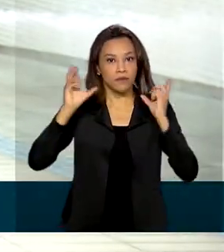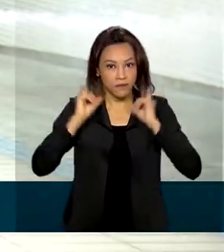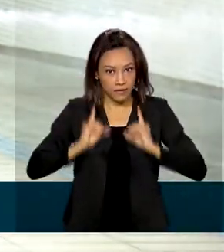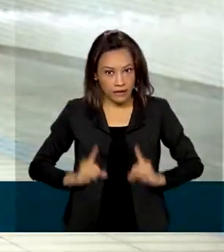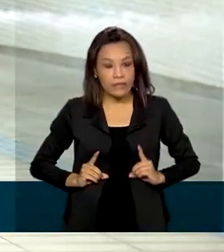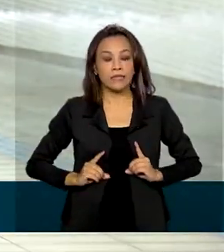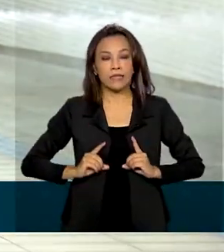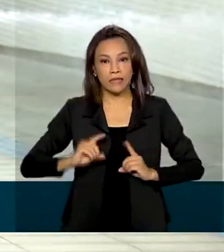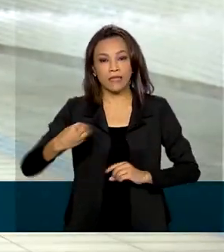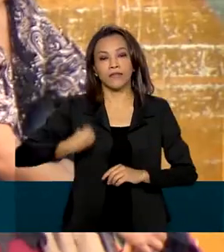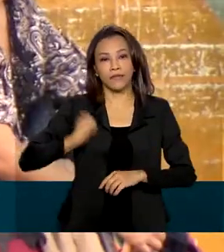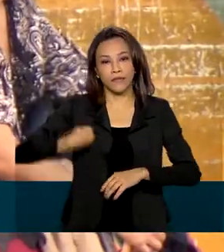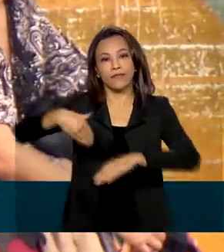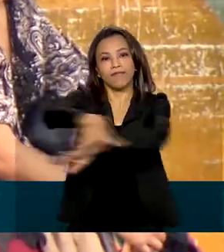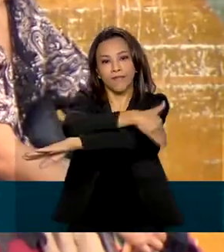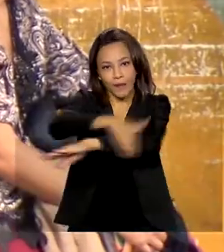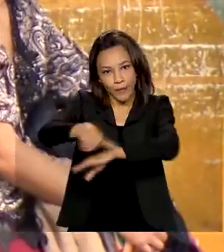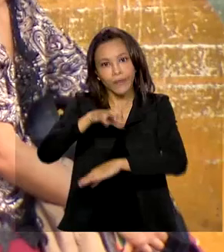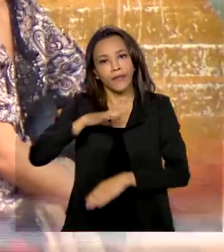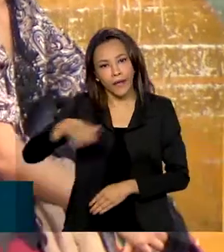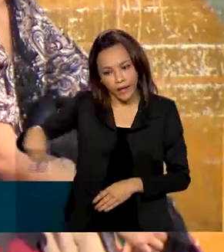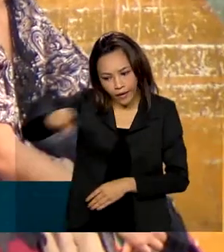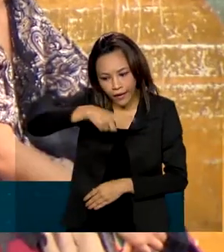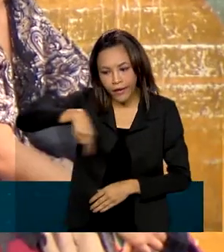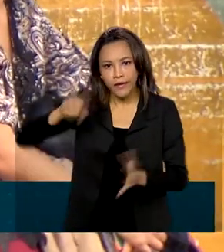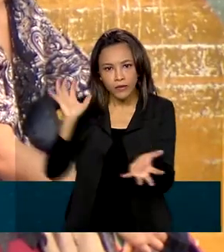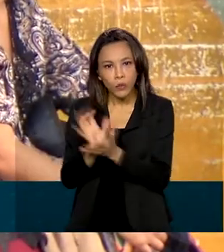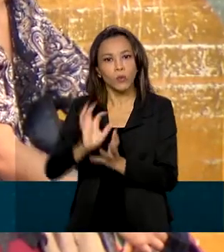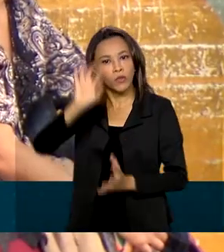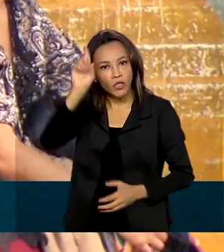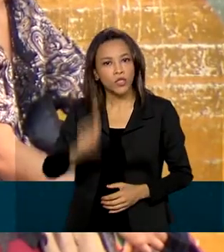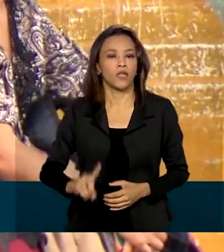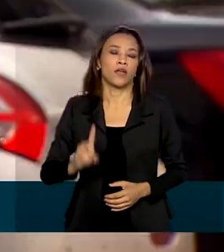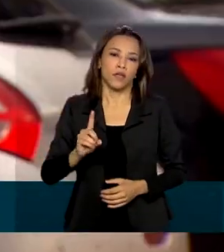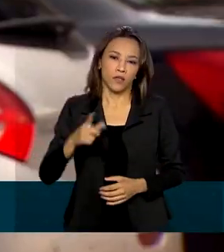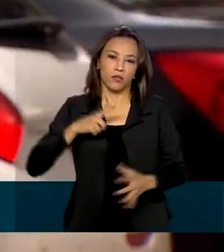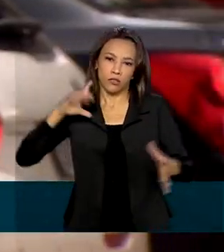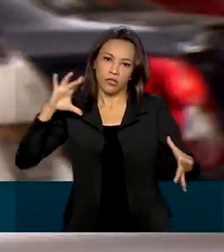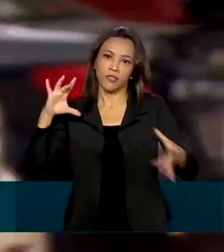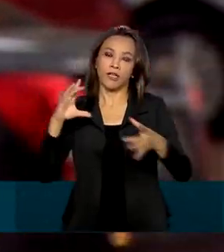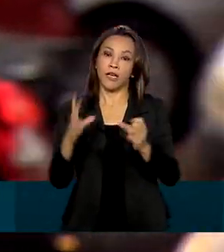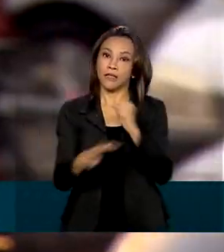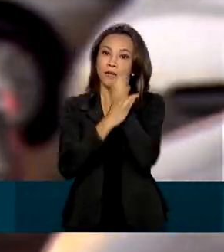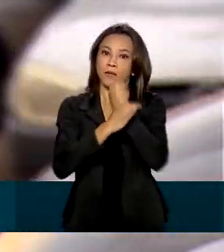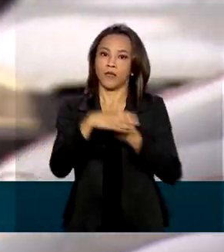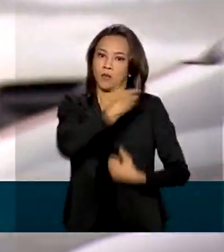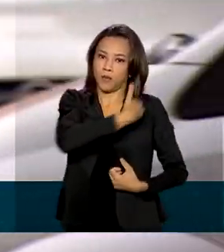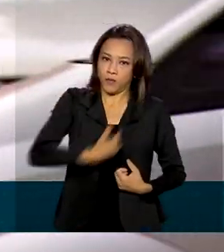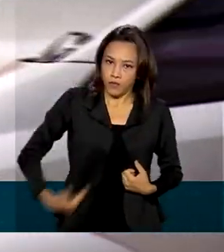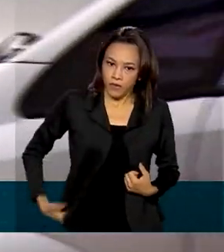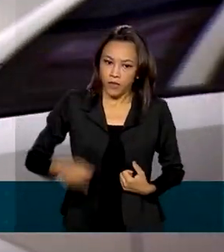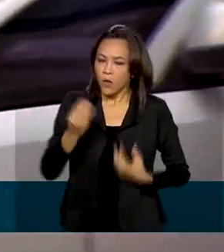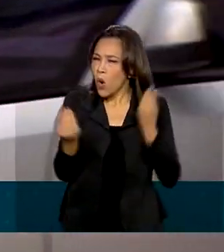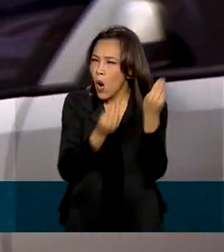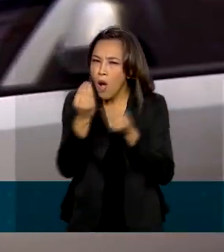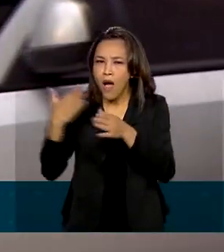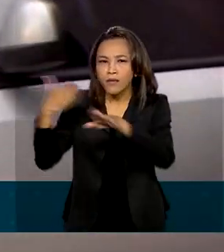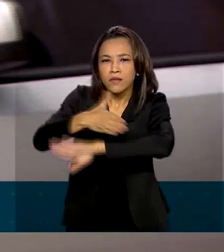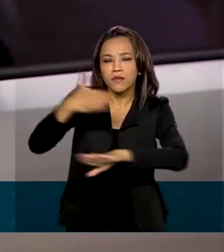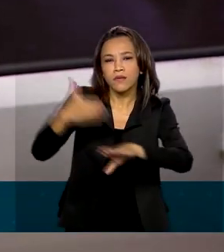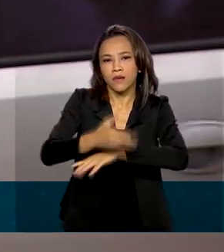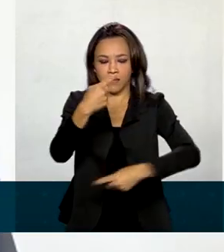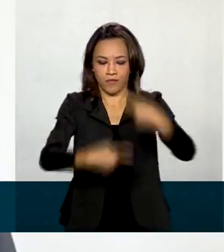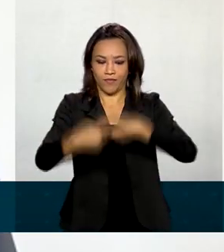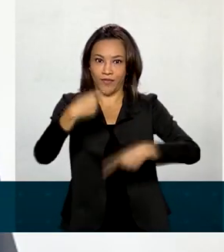em situação de rua terão direitos garantidos pelo Estado, por meio do acesso às políticas